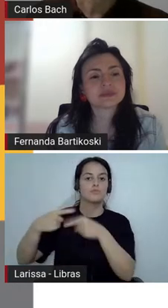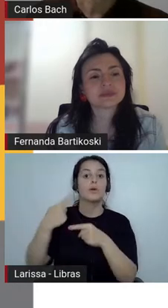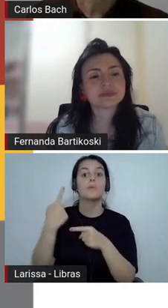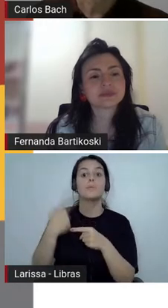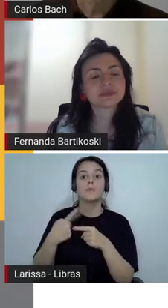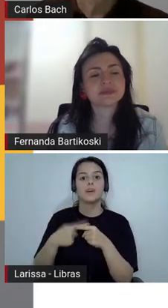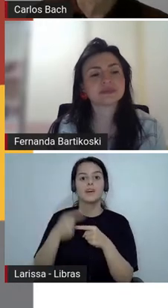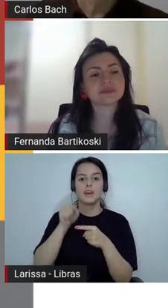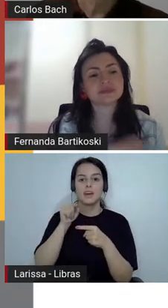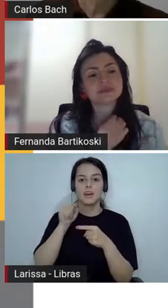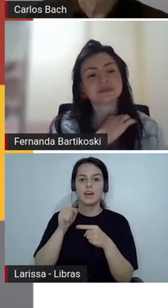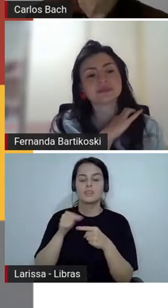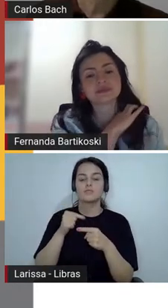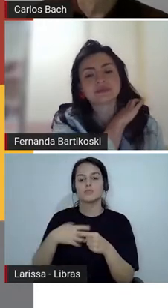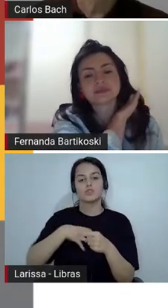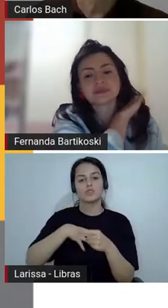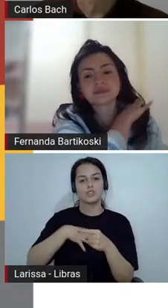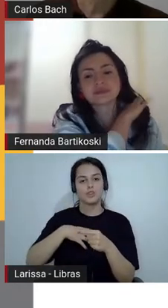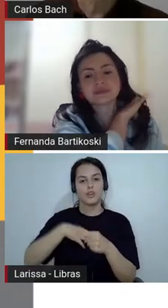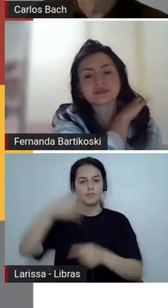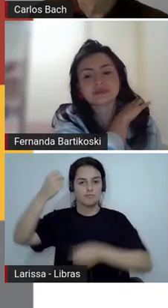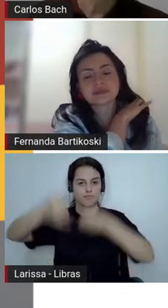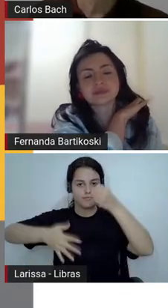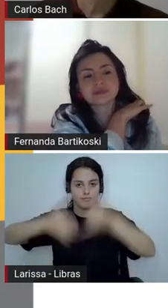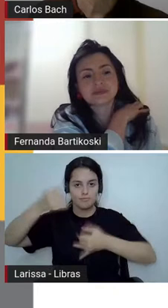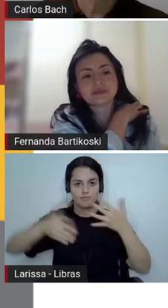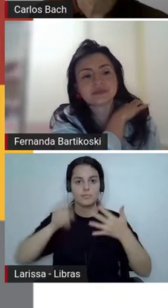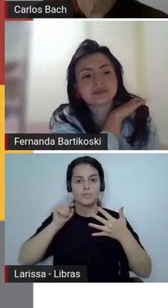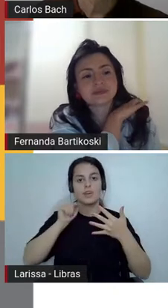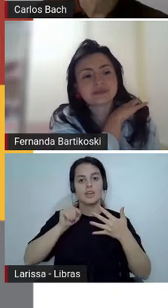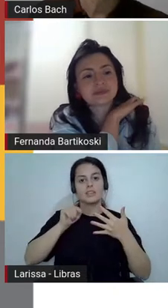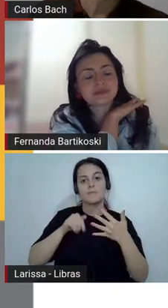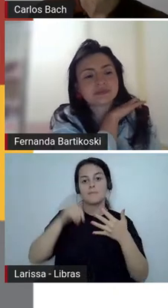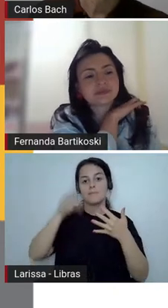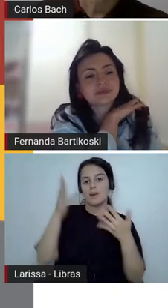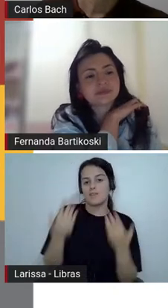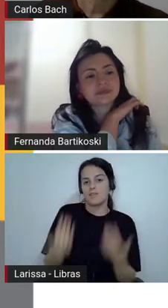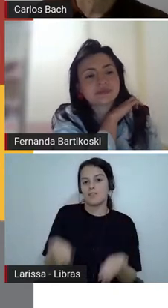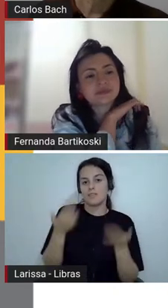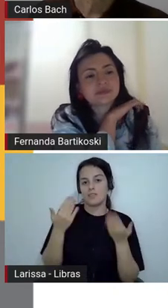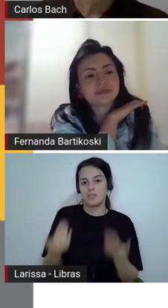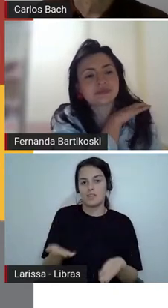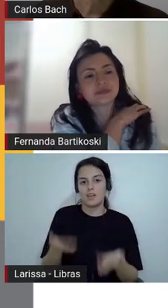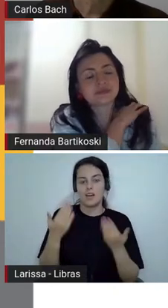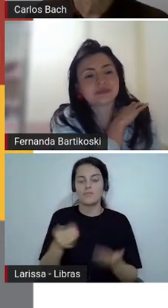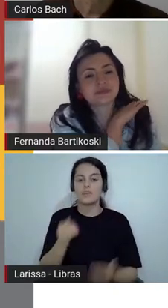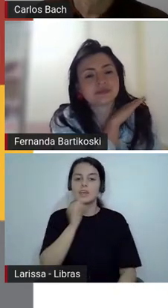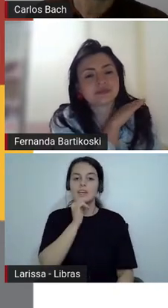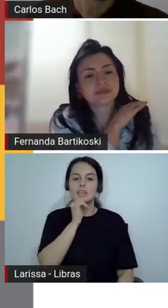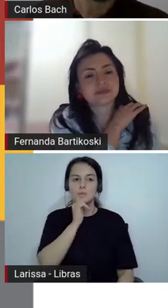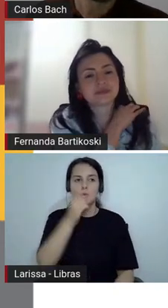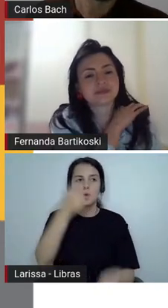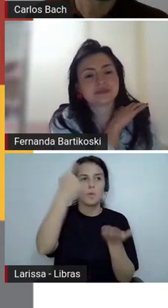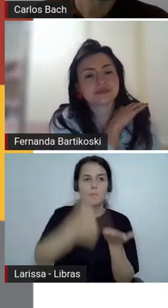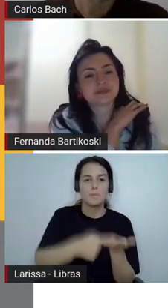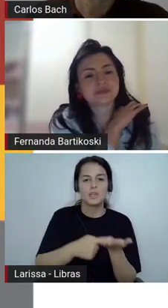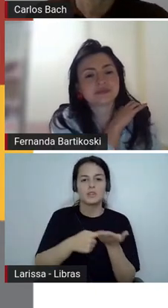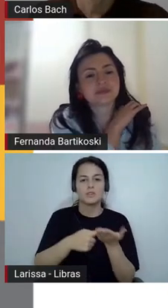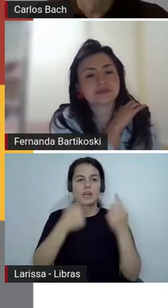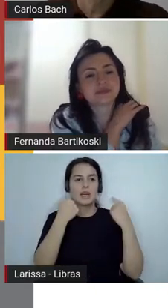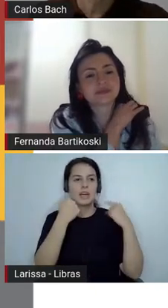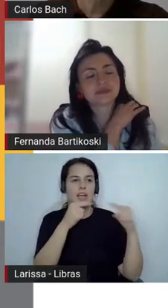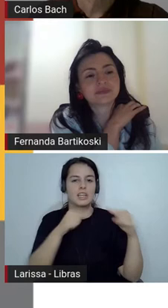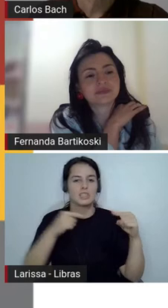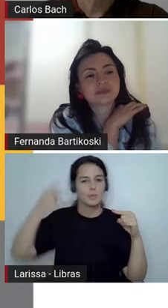e, fato decisivo, se afastou da lógica argumentativa ou da crítica política para penetrar poesia dentro. Isso que o